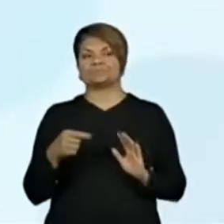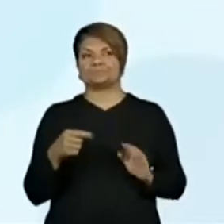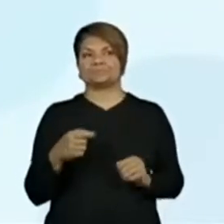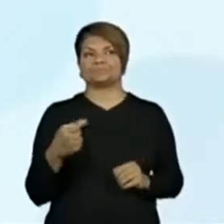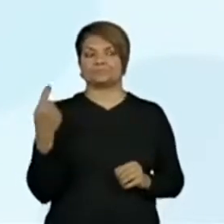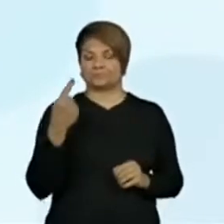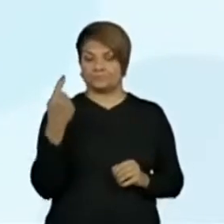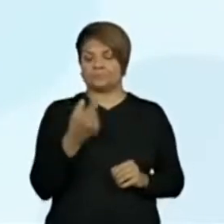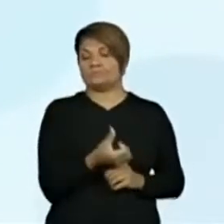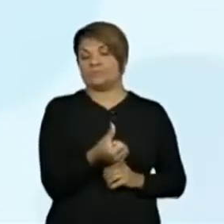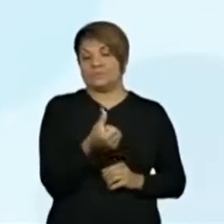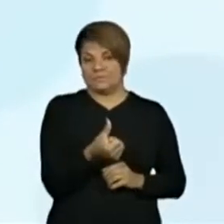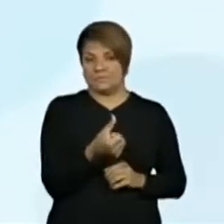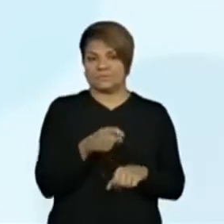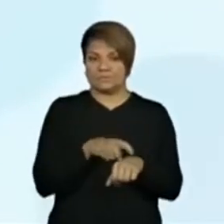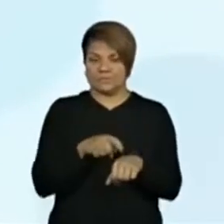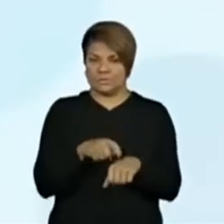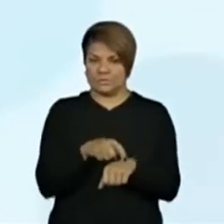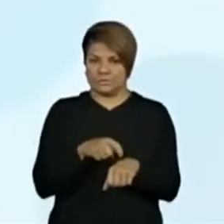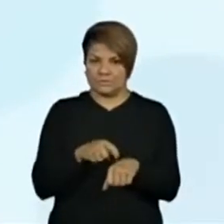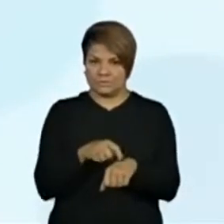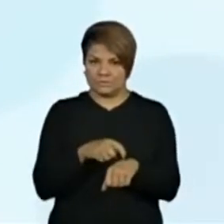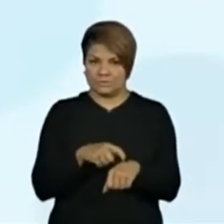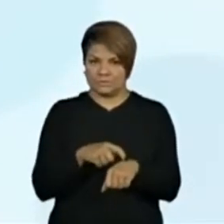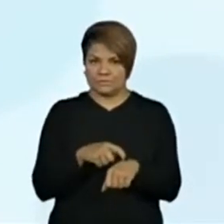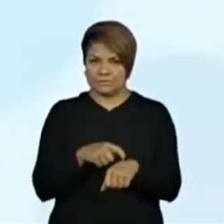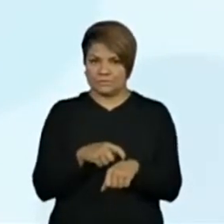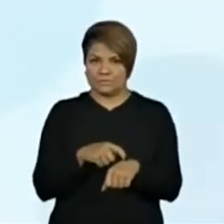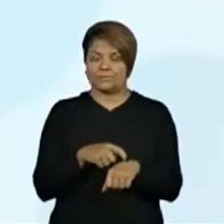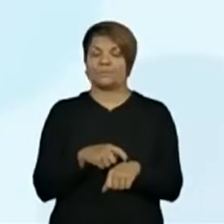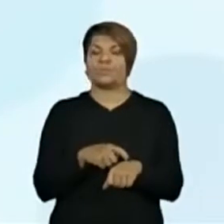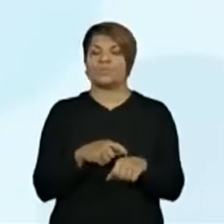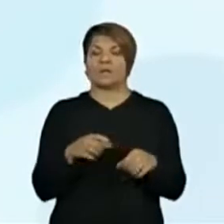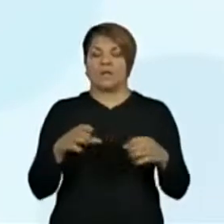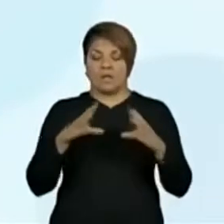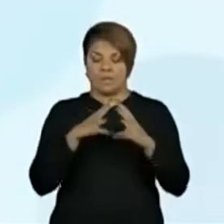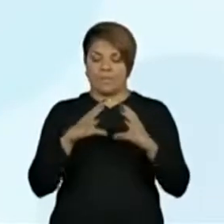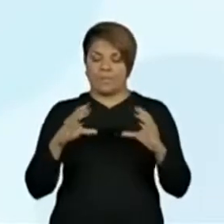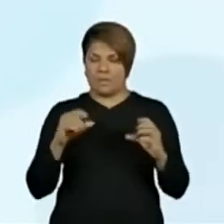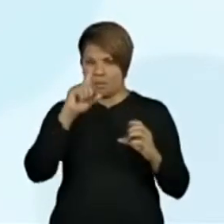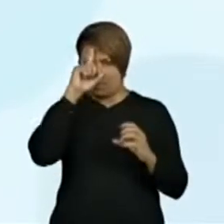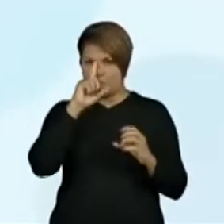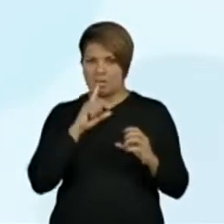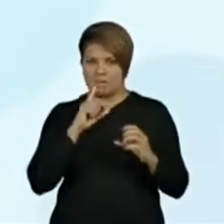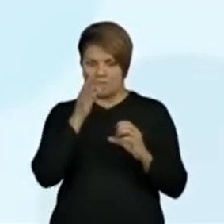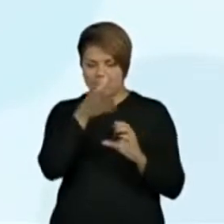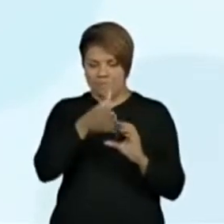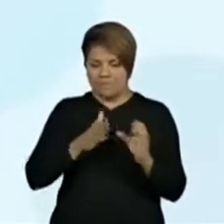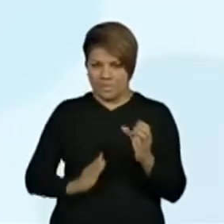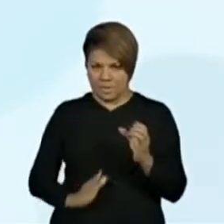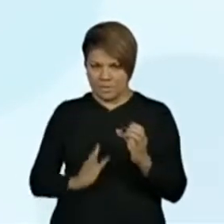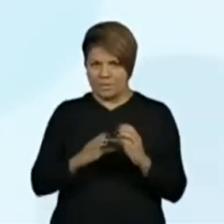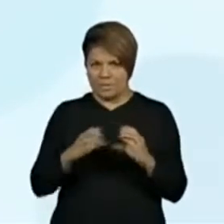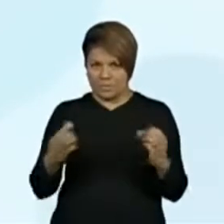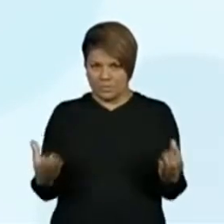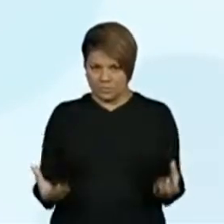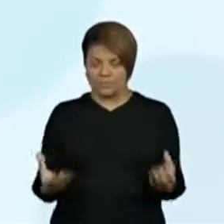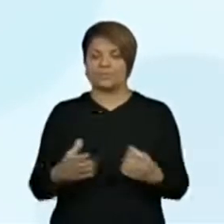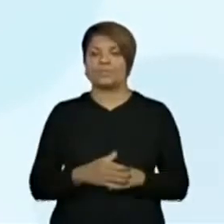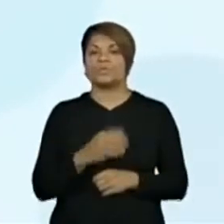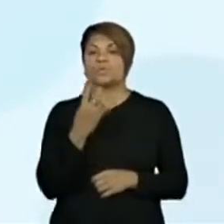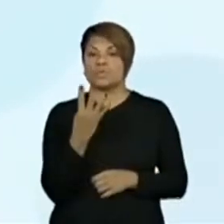Seis morangos. Meio melão. Quatro peras.